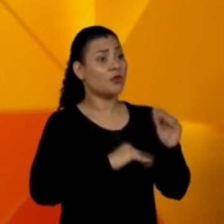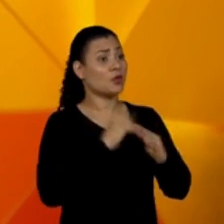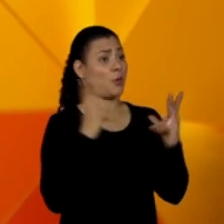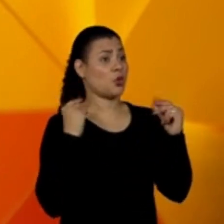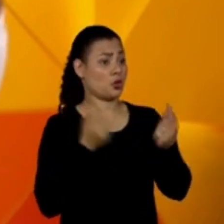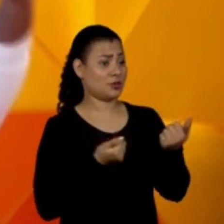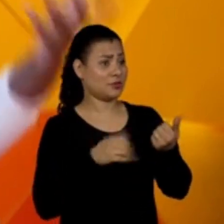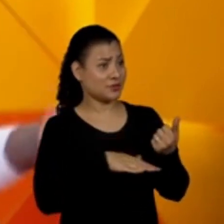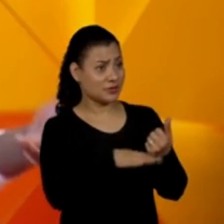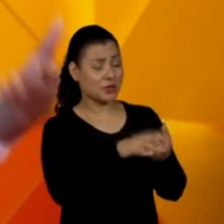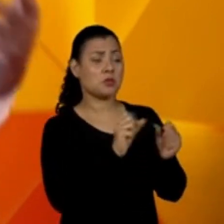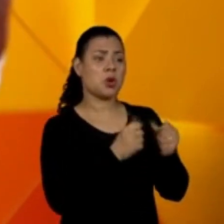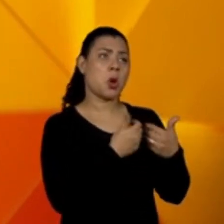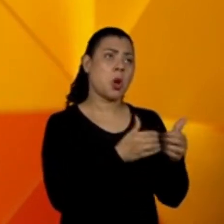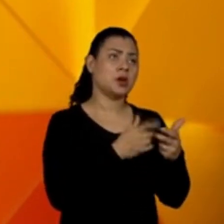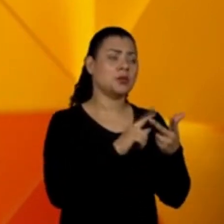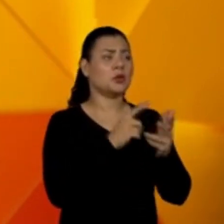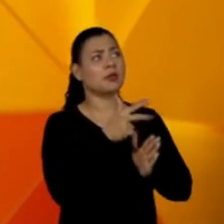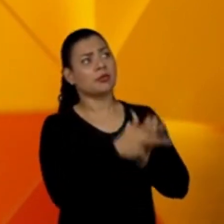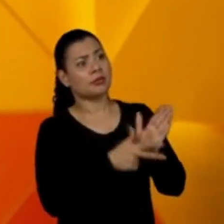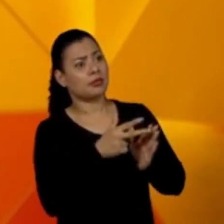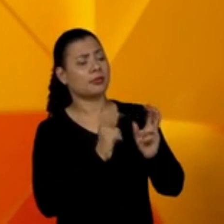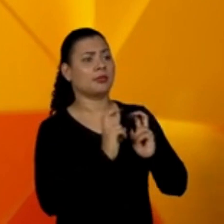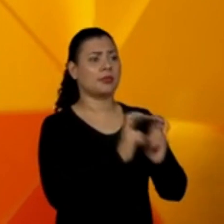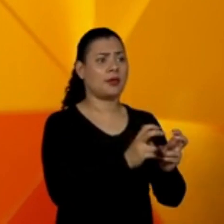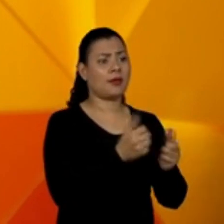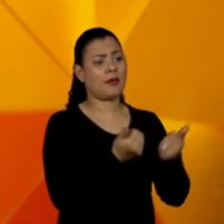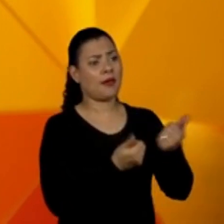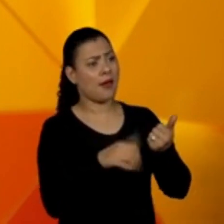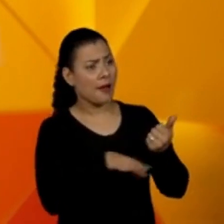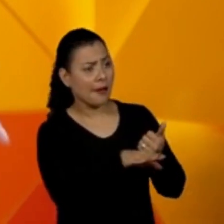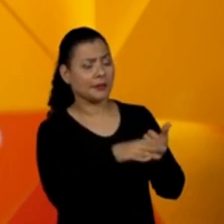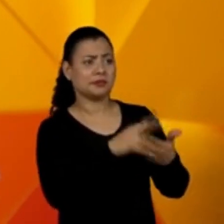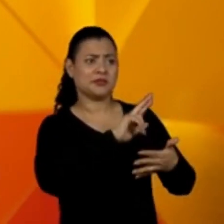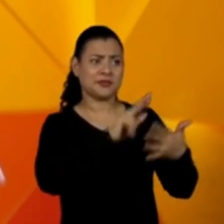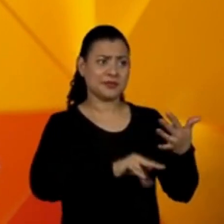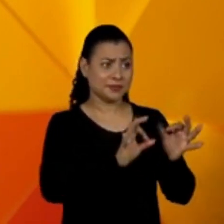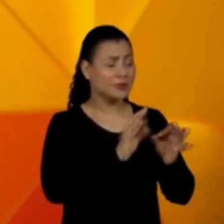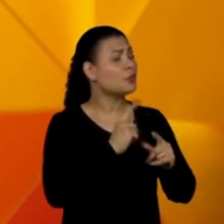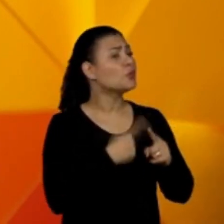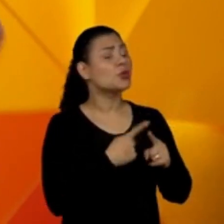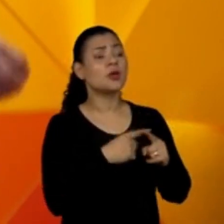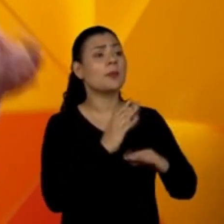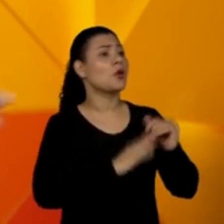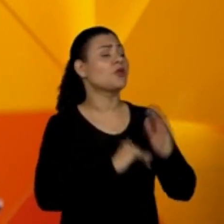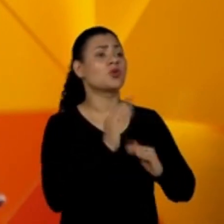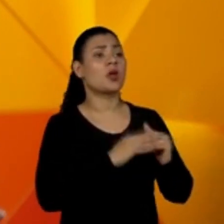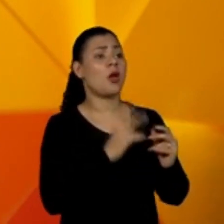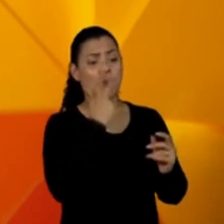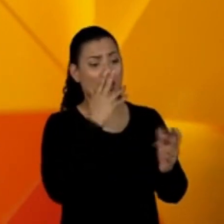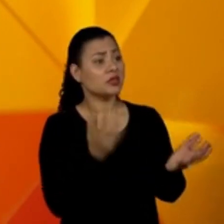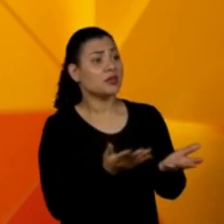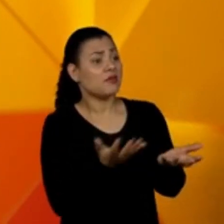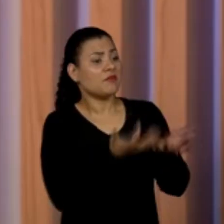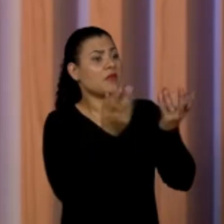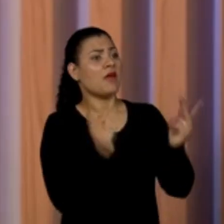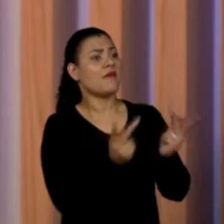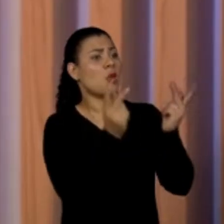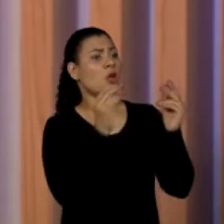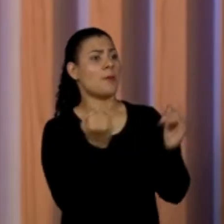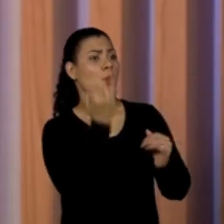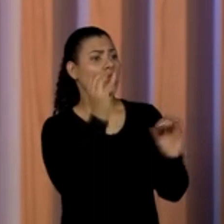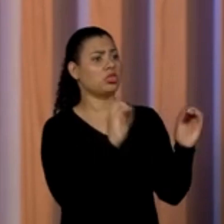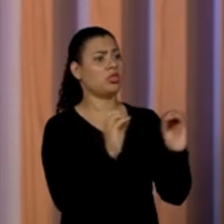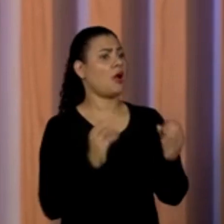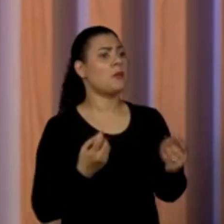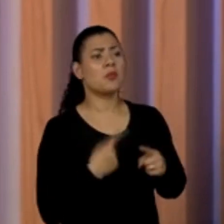é um motorista, seja de ônibus, de trem, seja de carro, por que esse profissional não é valorizado? Eu acho que tem um